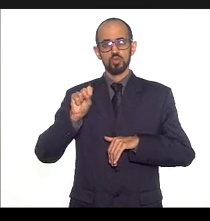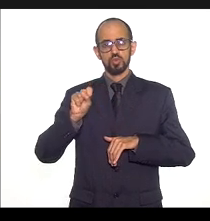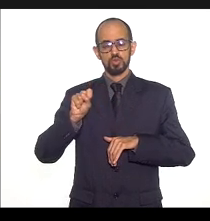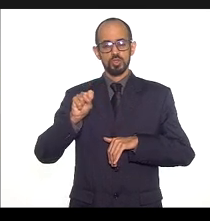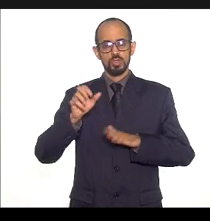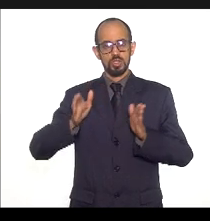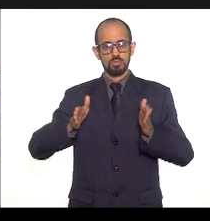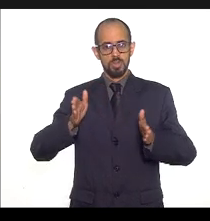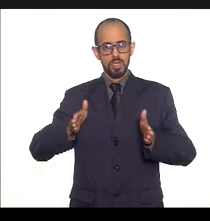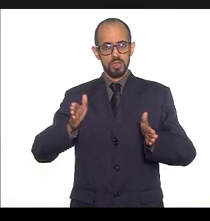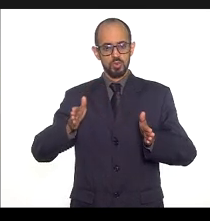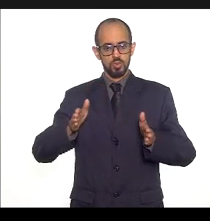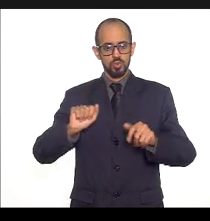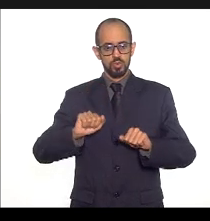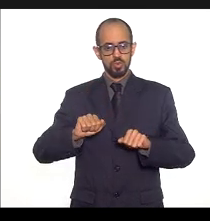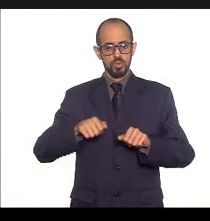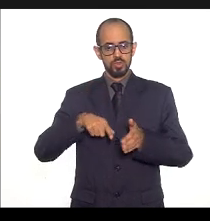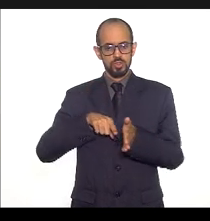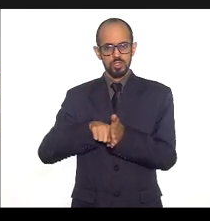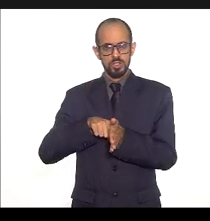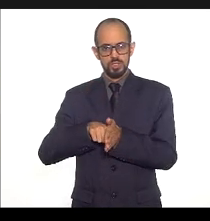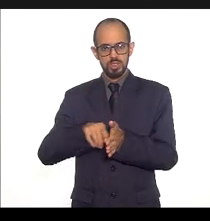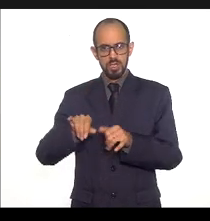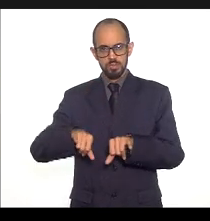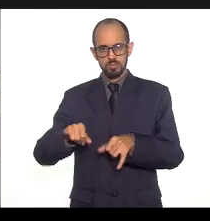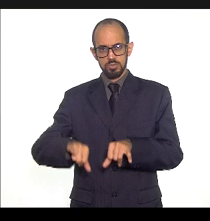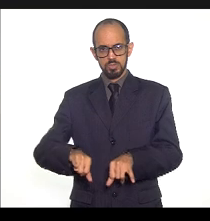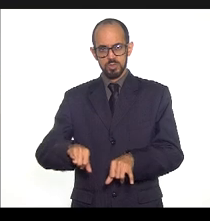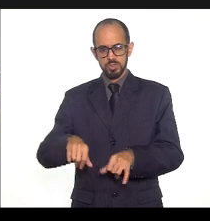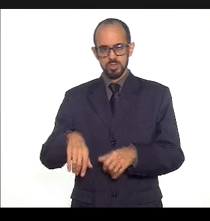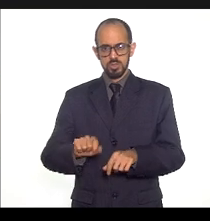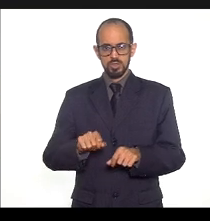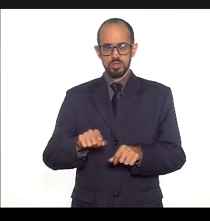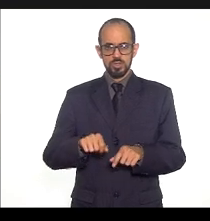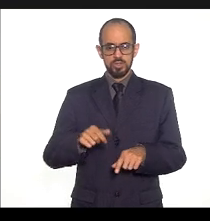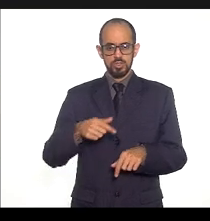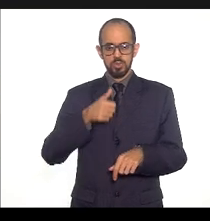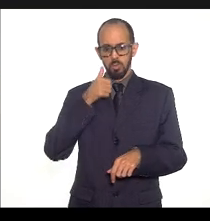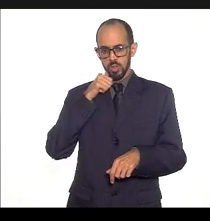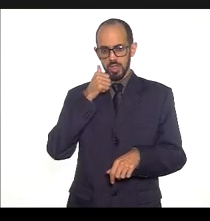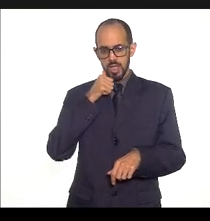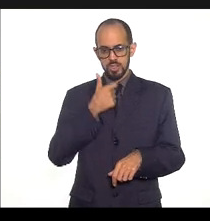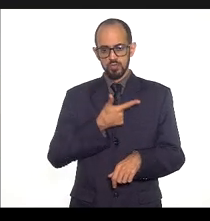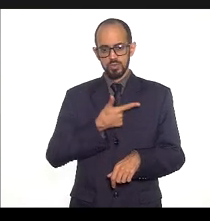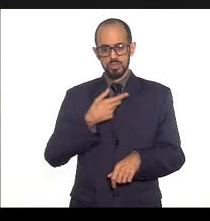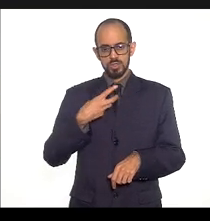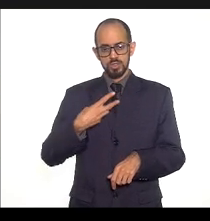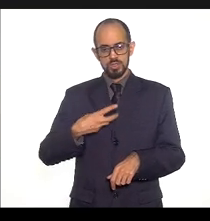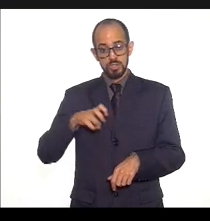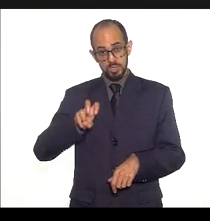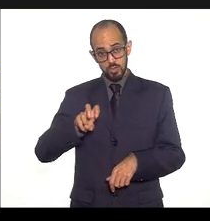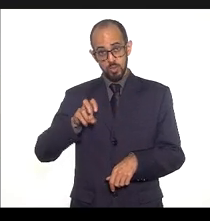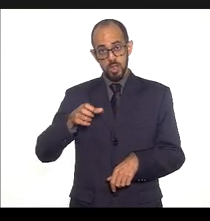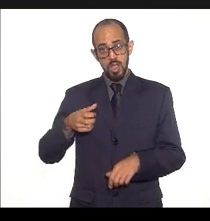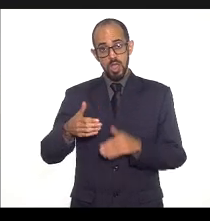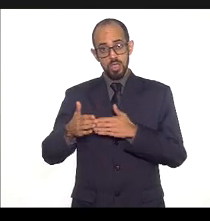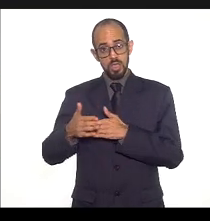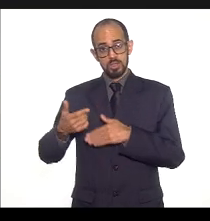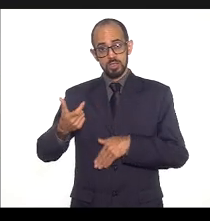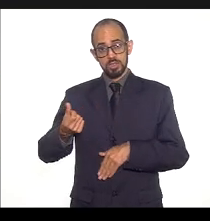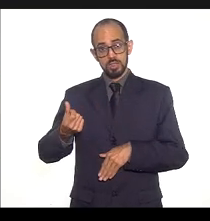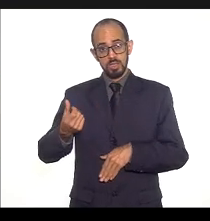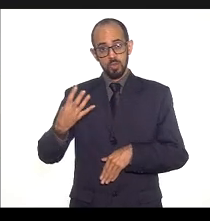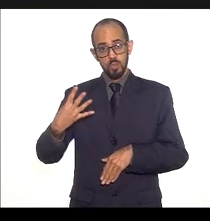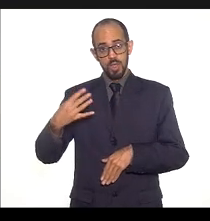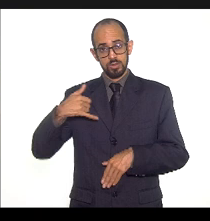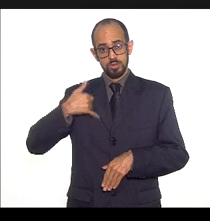11 razão de exames citopatológicos do colo do útero em mulheres de 25 a 64 anos na população residente